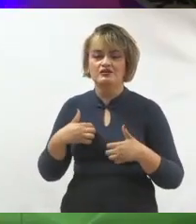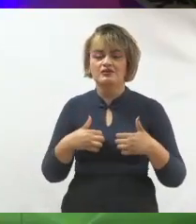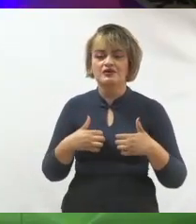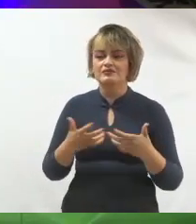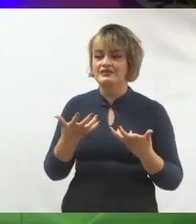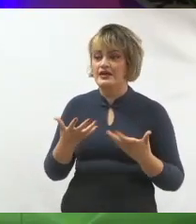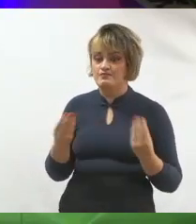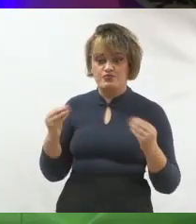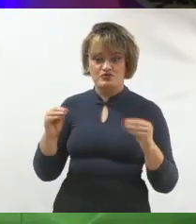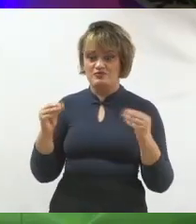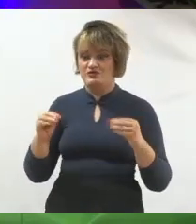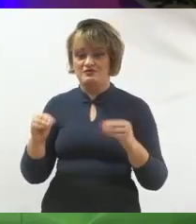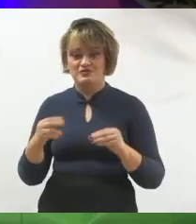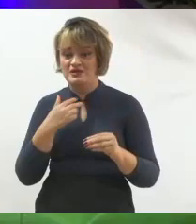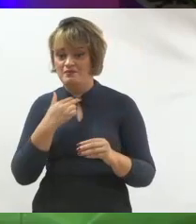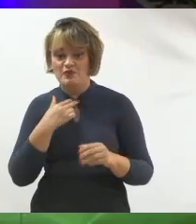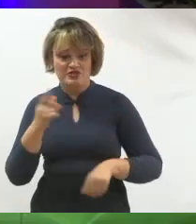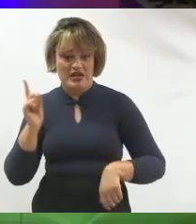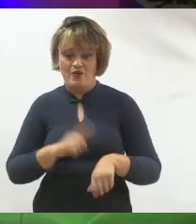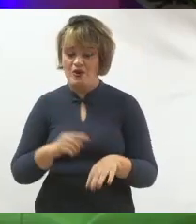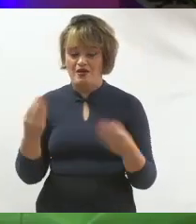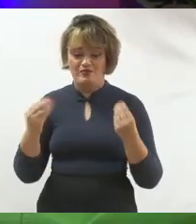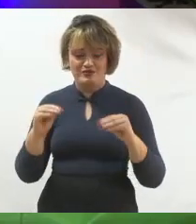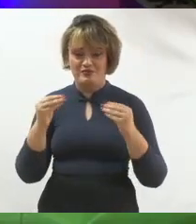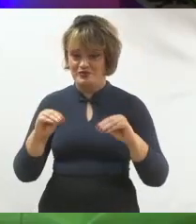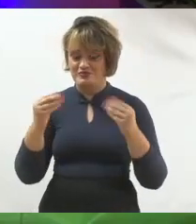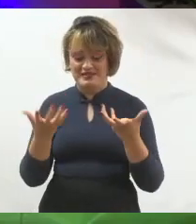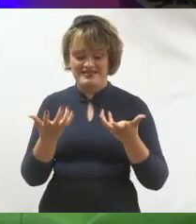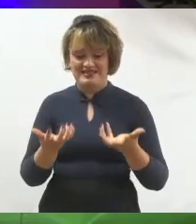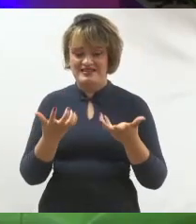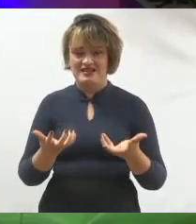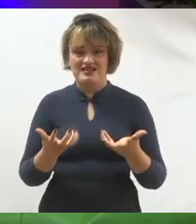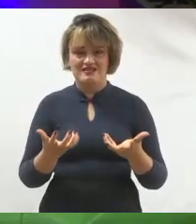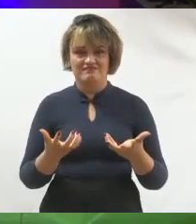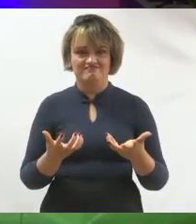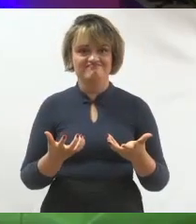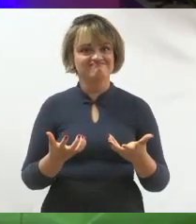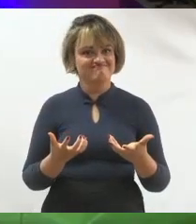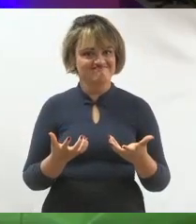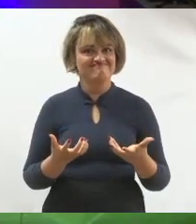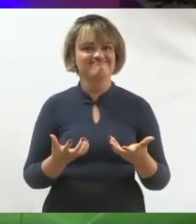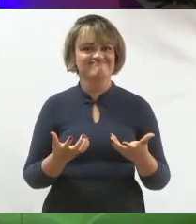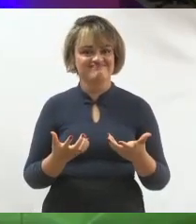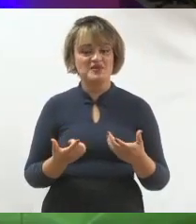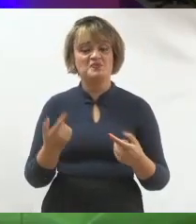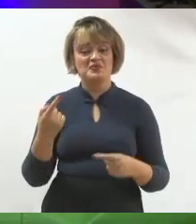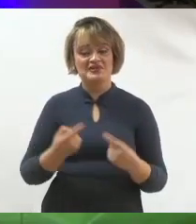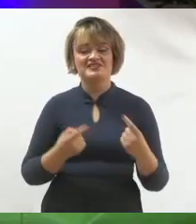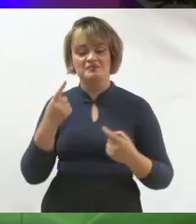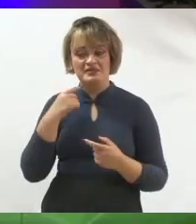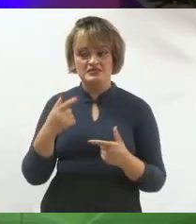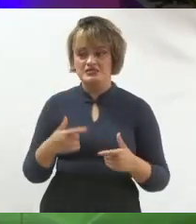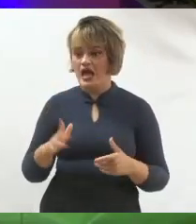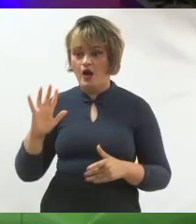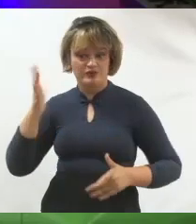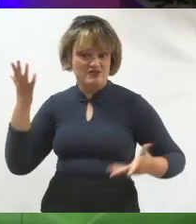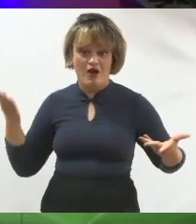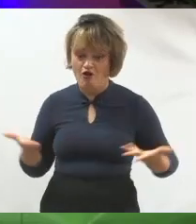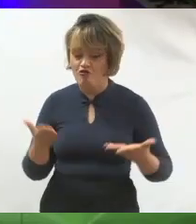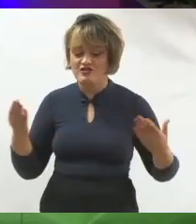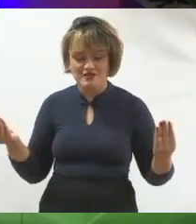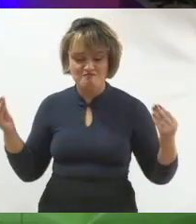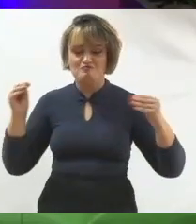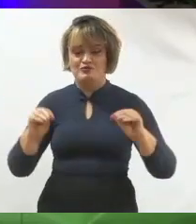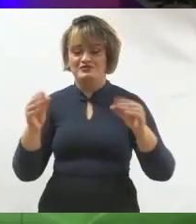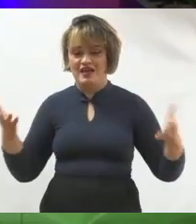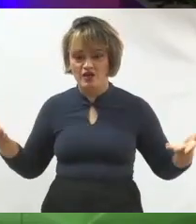querendo postar tudo em tempo real. Não é? Tem muito. Política tem muito disso. Se aconteceu agora, eu tenho que